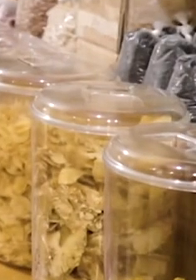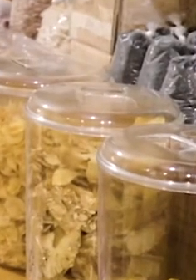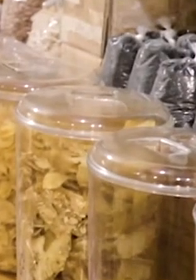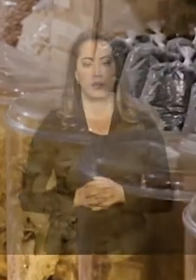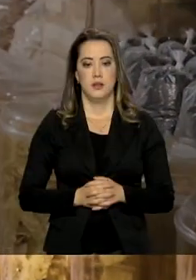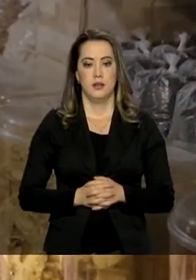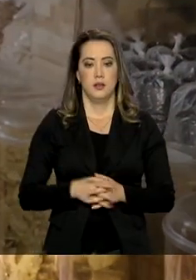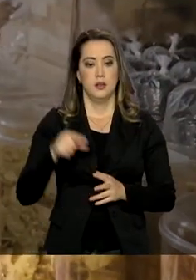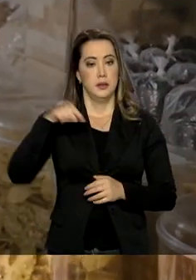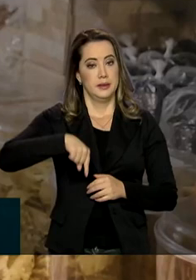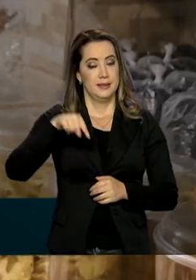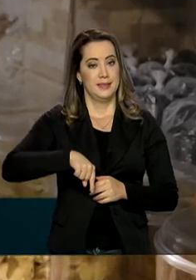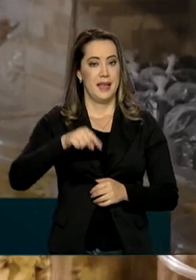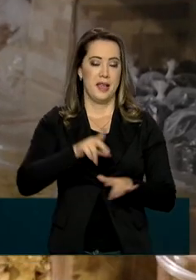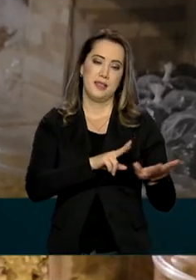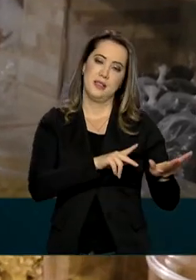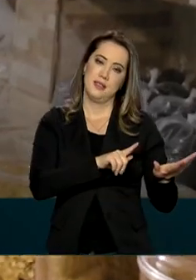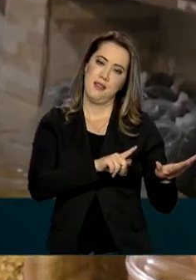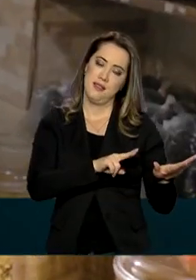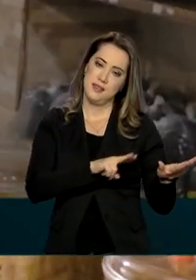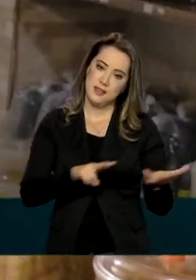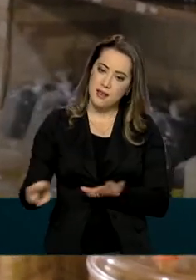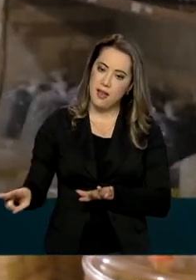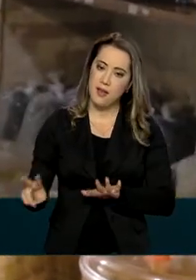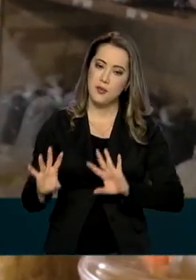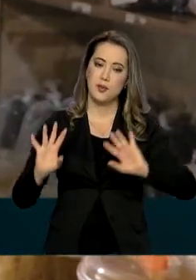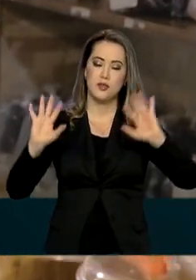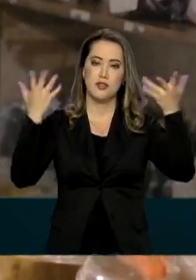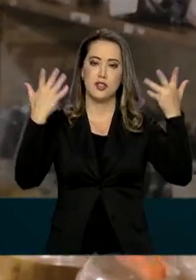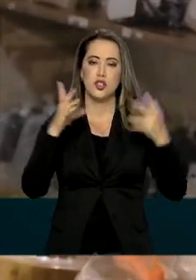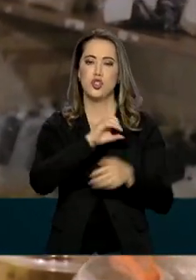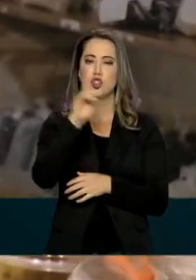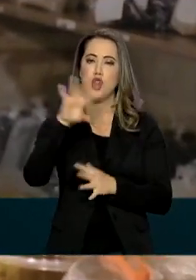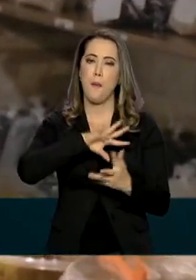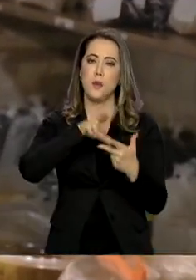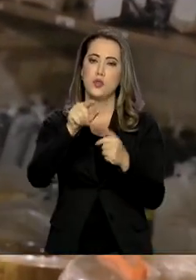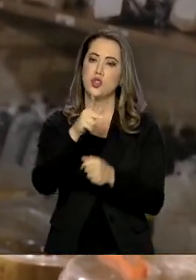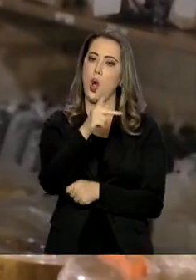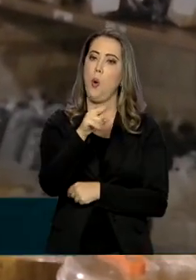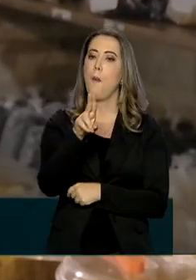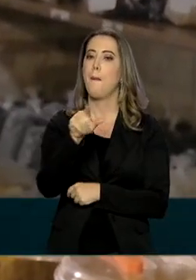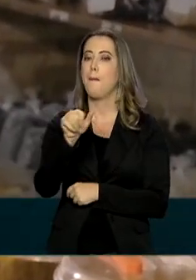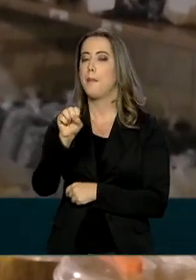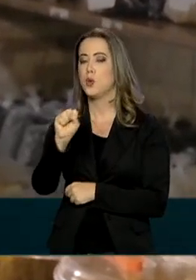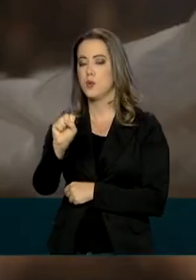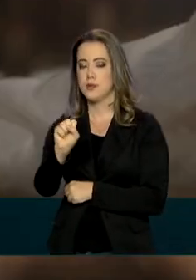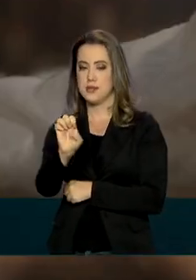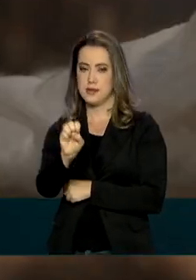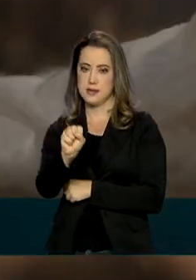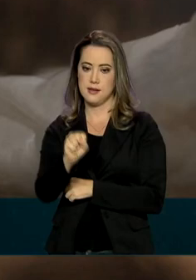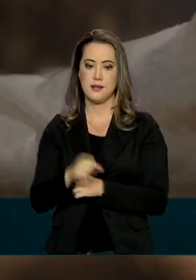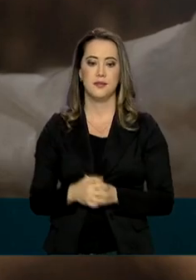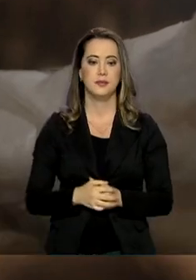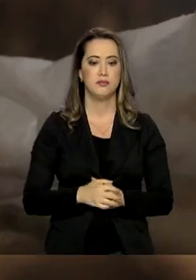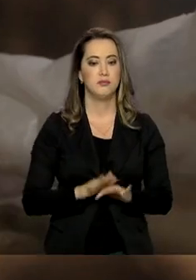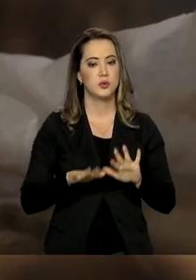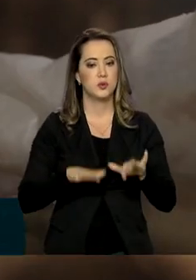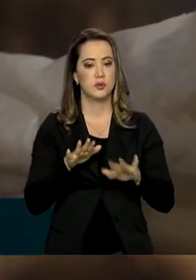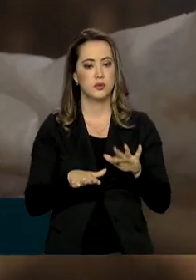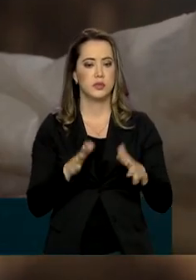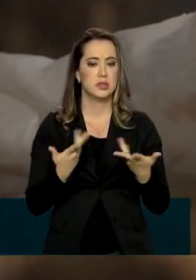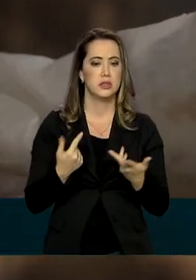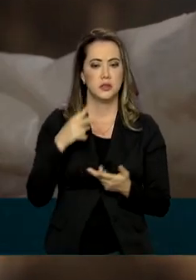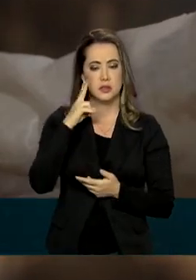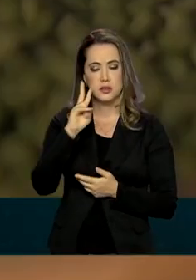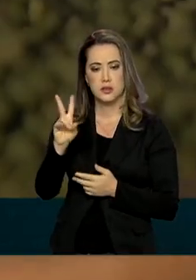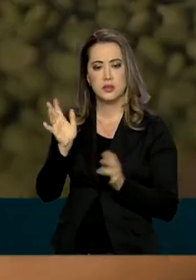Nesta semana é festejado o Dia Mundial das Fulces e nós vamos participar dessa comemoração. No geral, as pulses